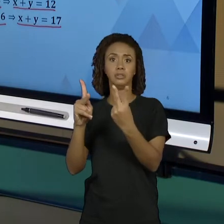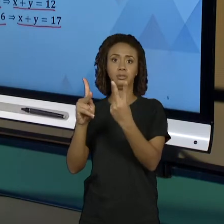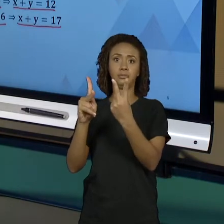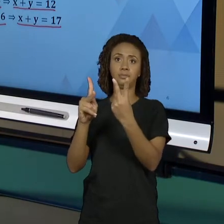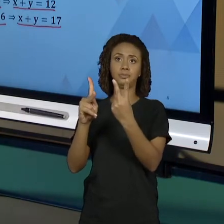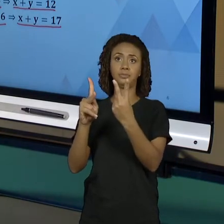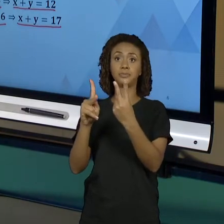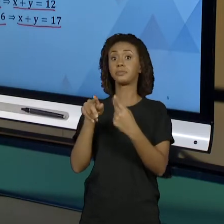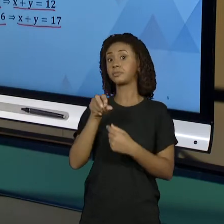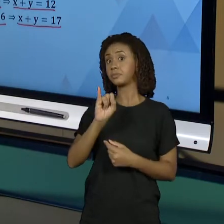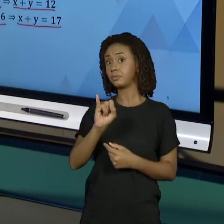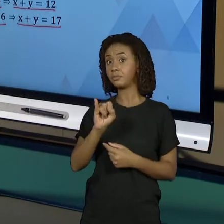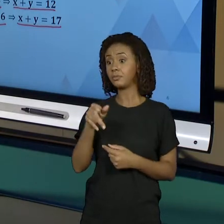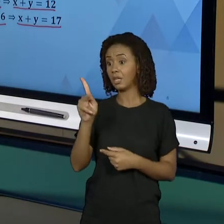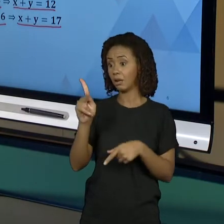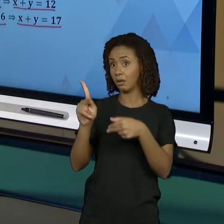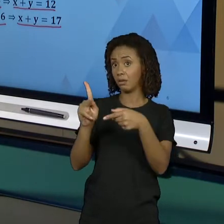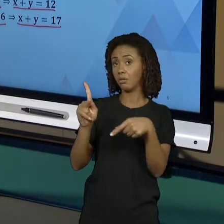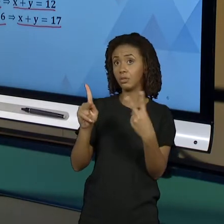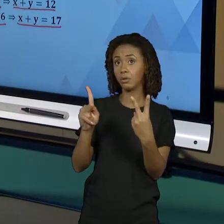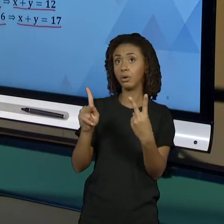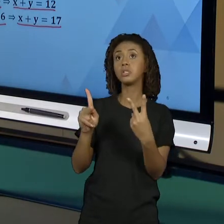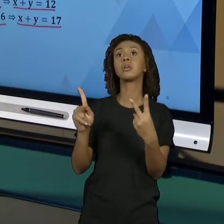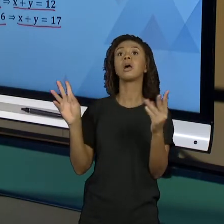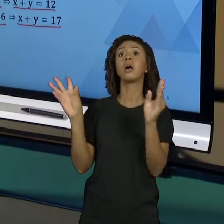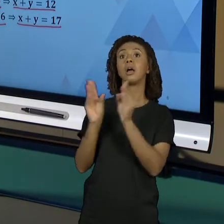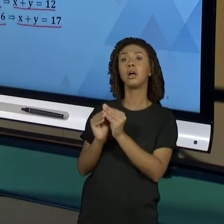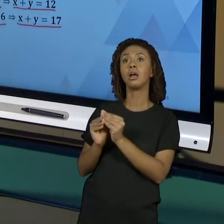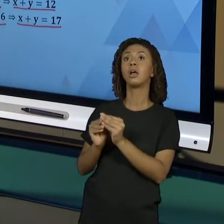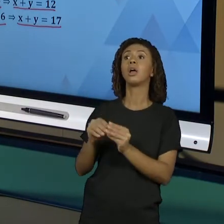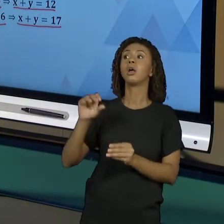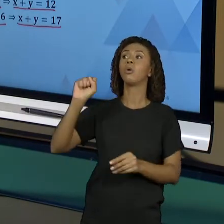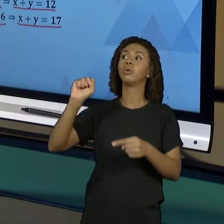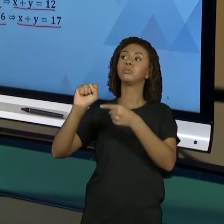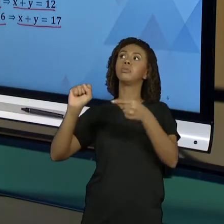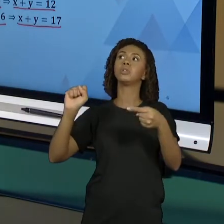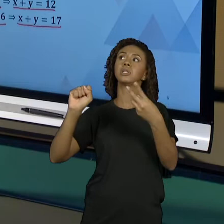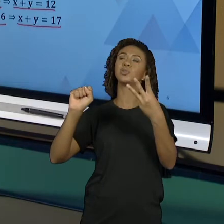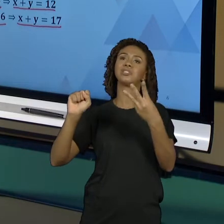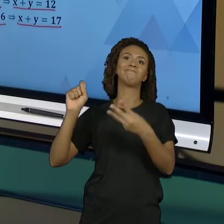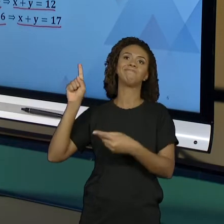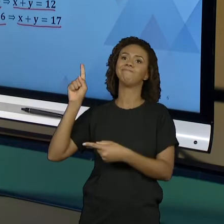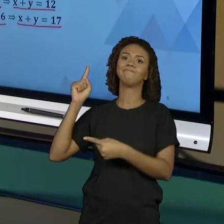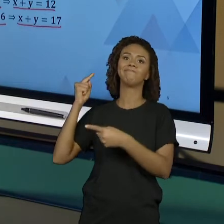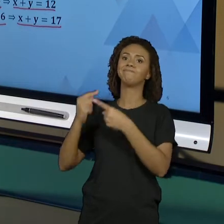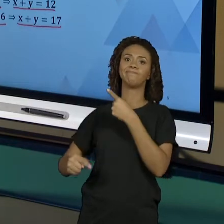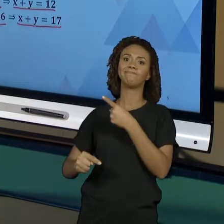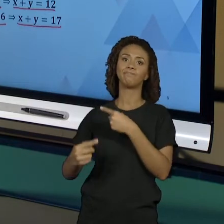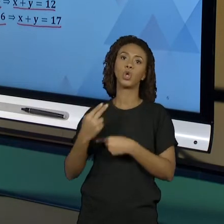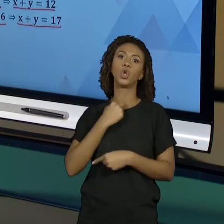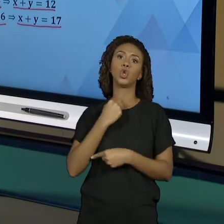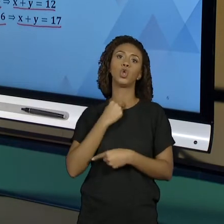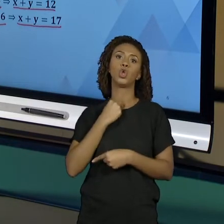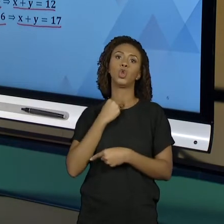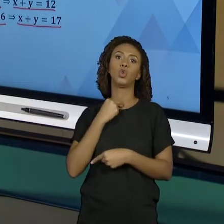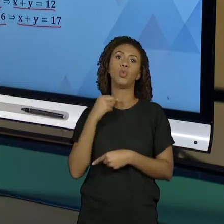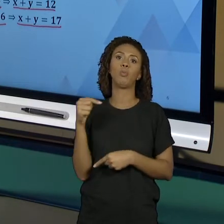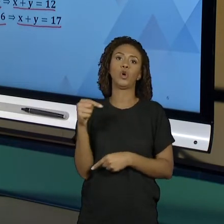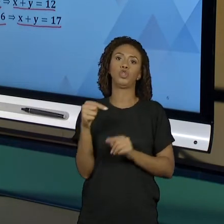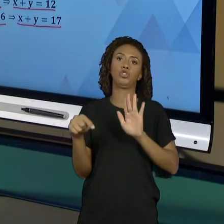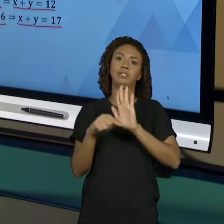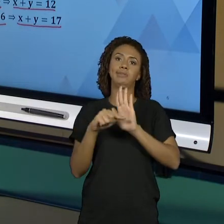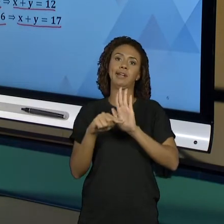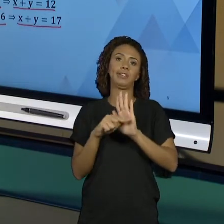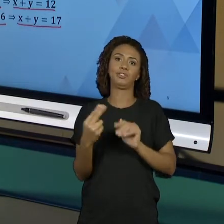se eu pegar k igual a 2, nessa primeira equação vai ficar 8 menos 14. E aí já não dá. Eu não posso ter um número negativo de moedas. Então,